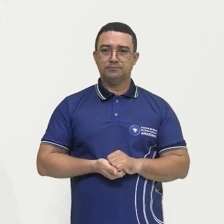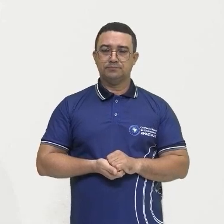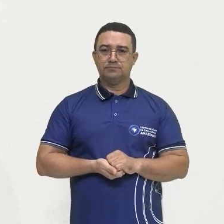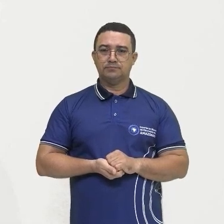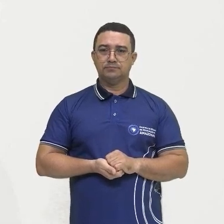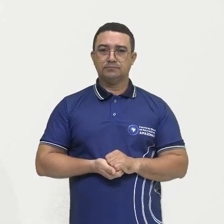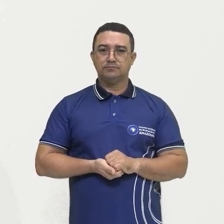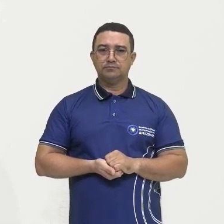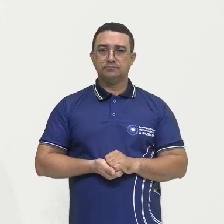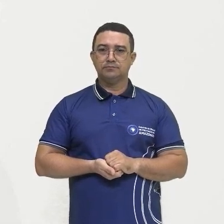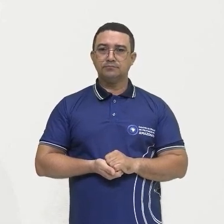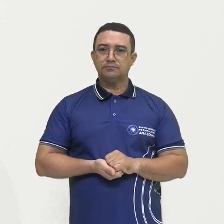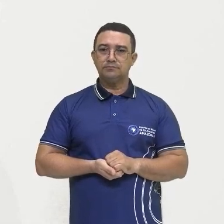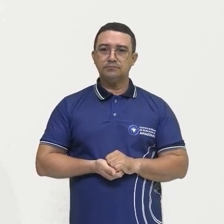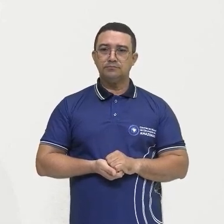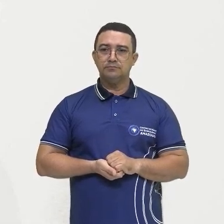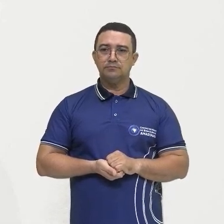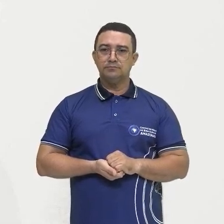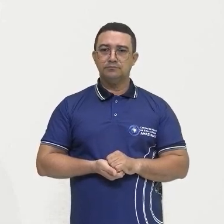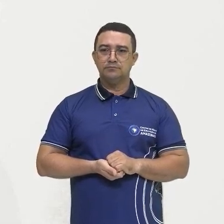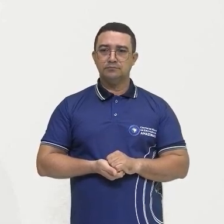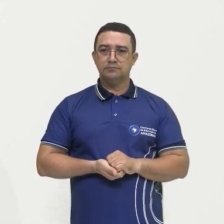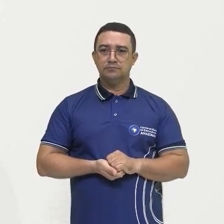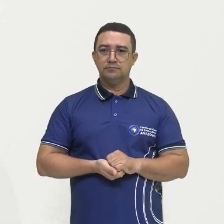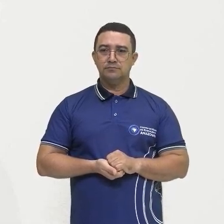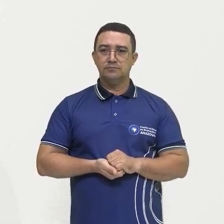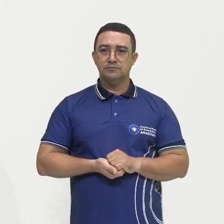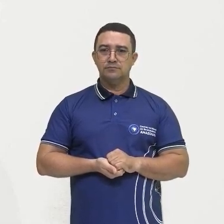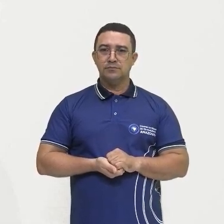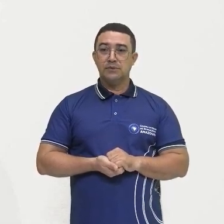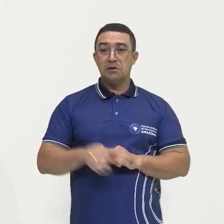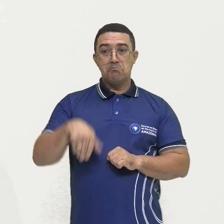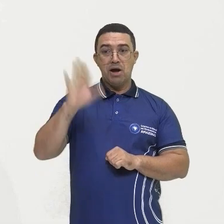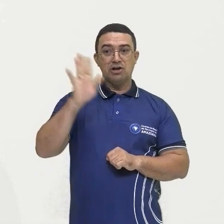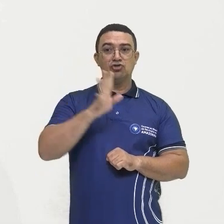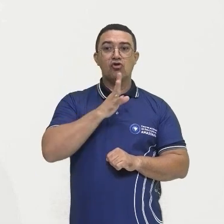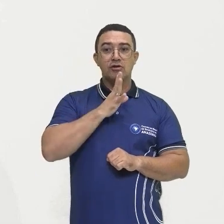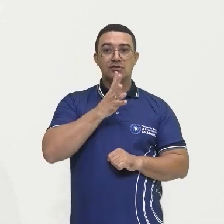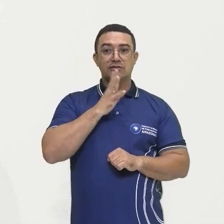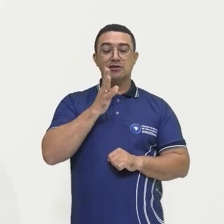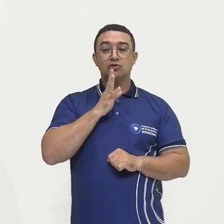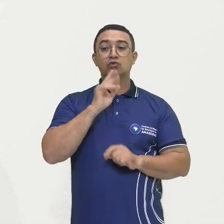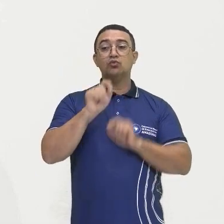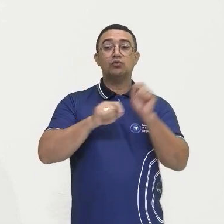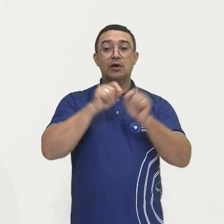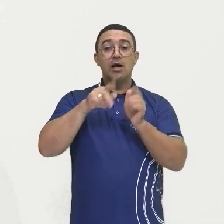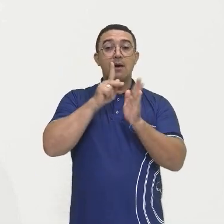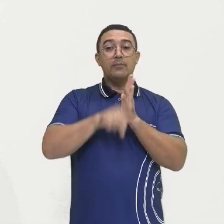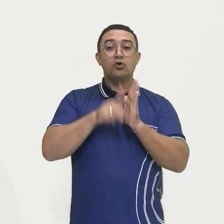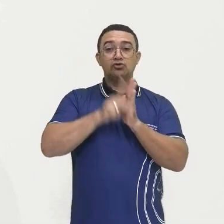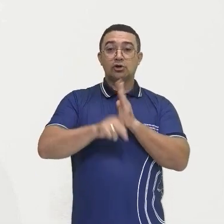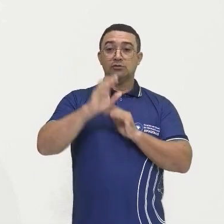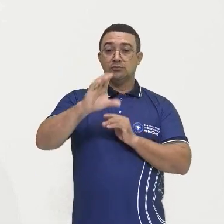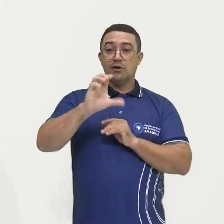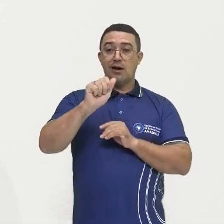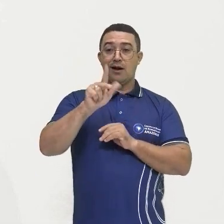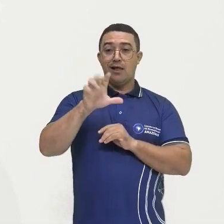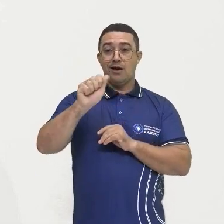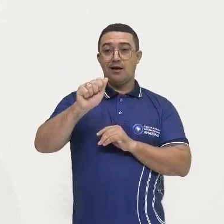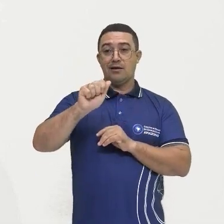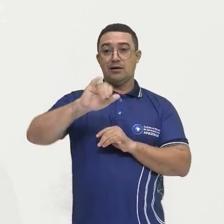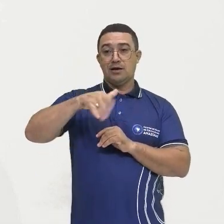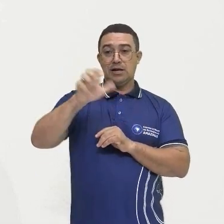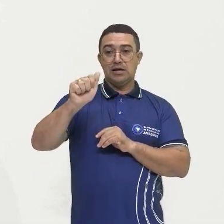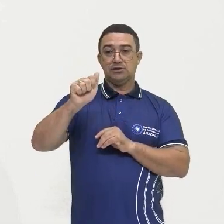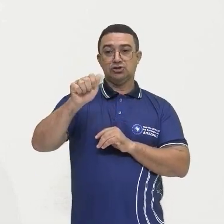à parte elétrica, e o mais conhecido, em 1985, que é o projeto Carajás.